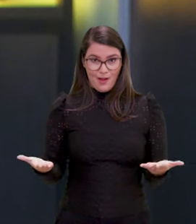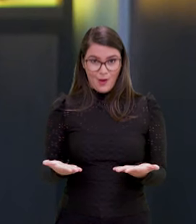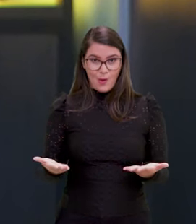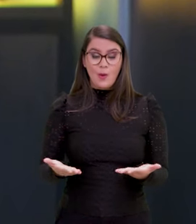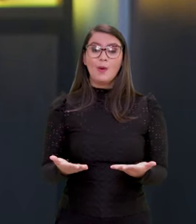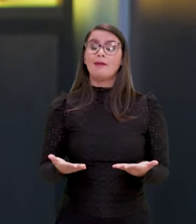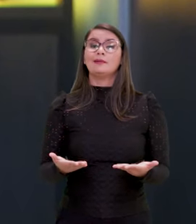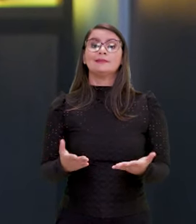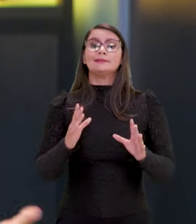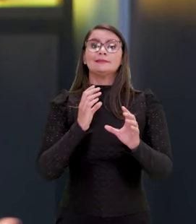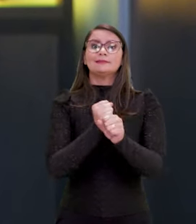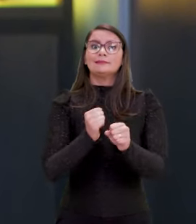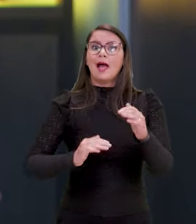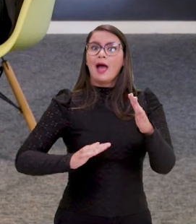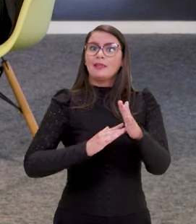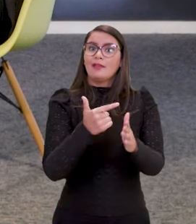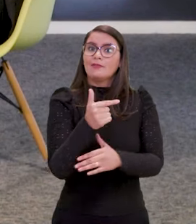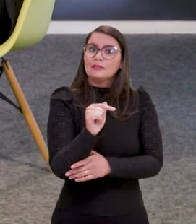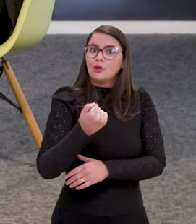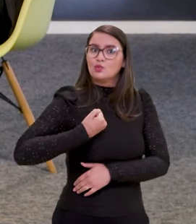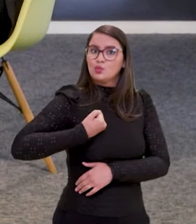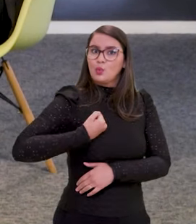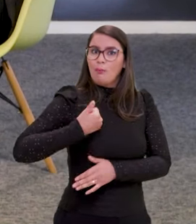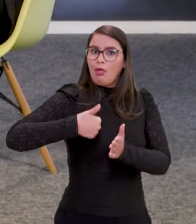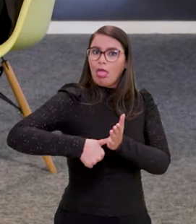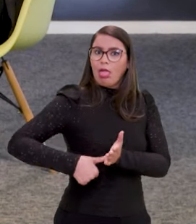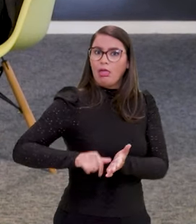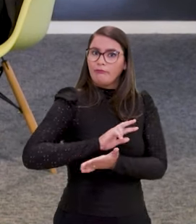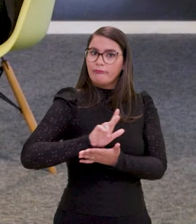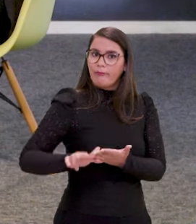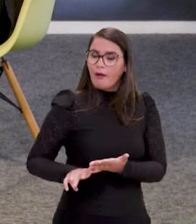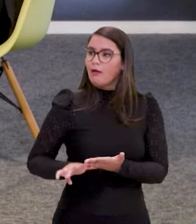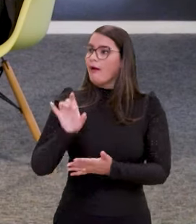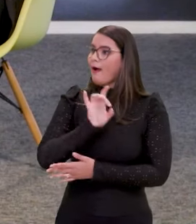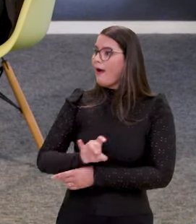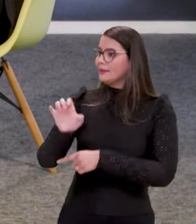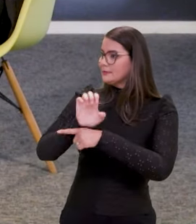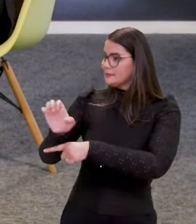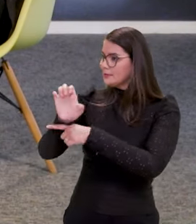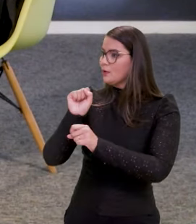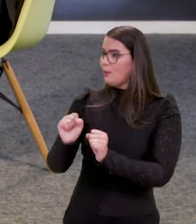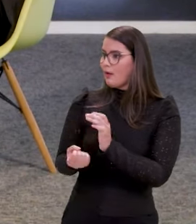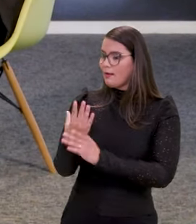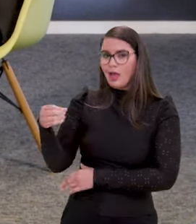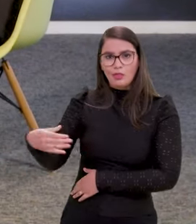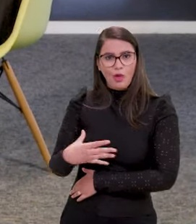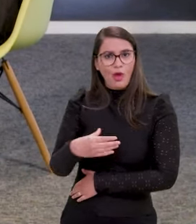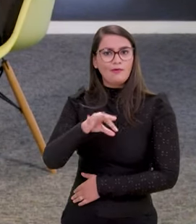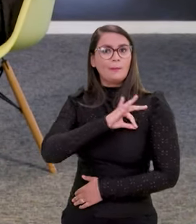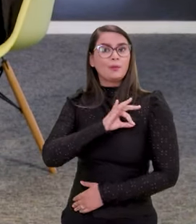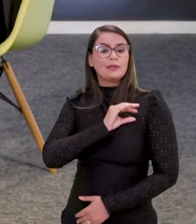ter 27 identidades ou números de registros diferentes. Porque cada estado que você vai, você pode tirar